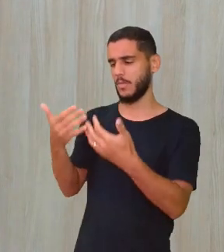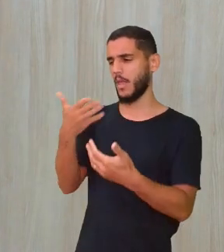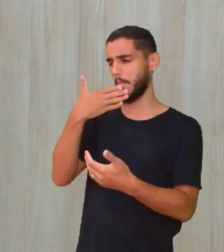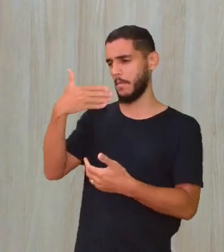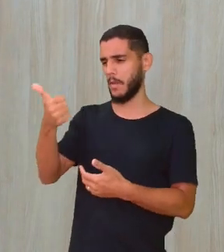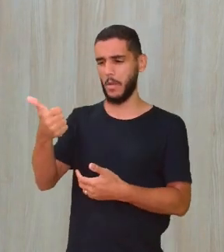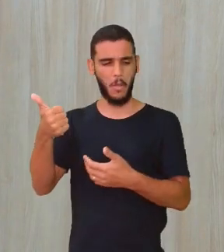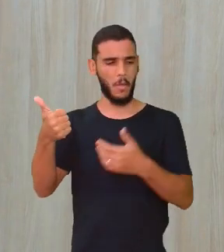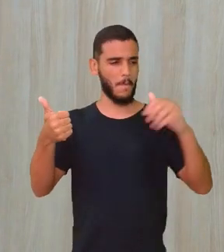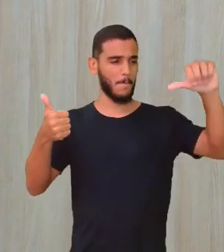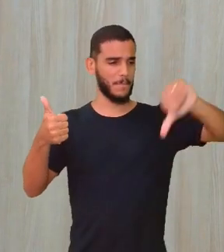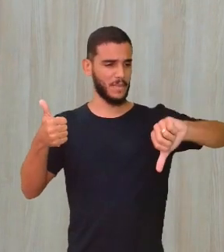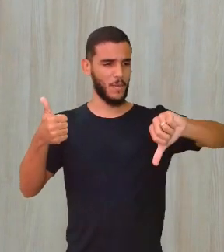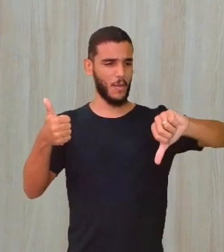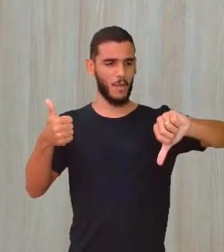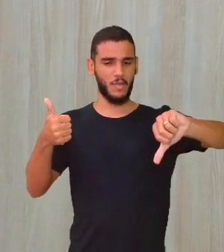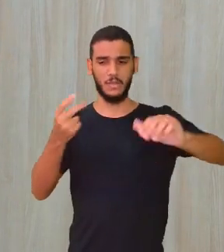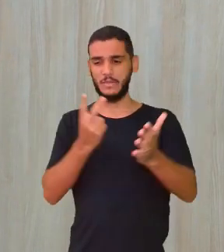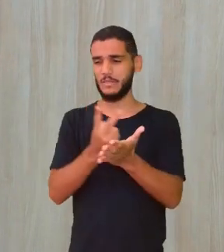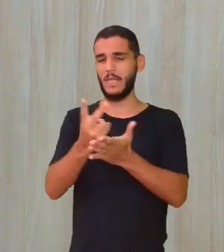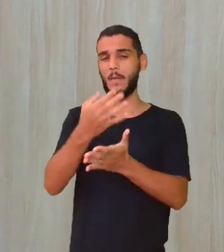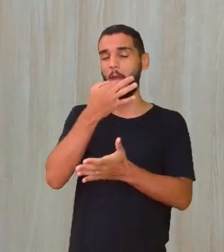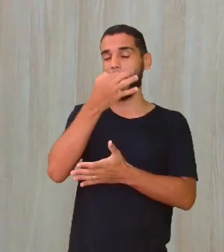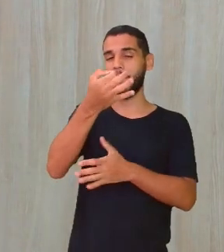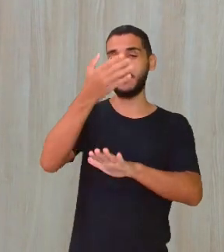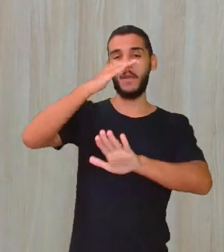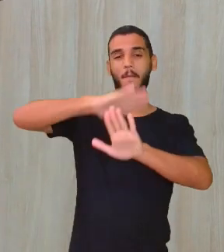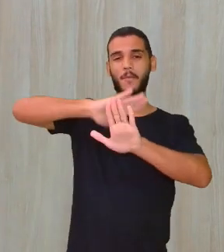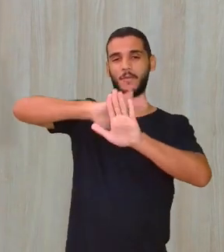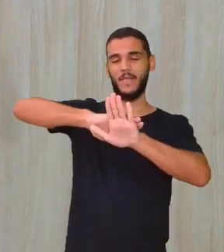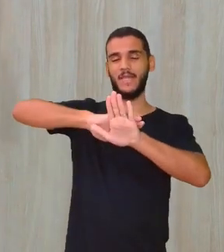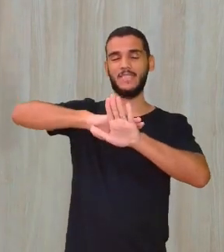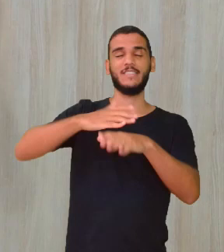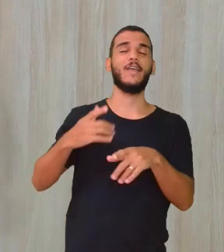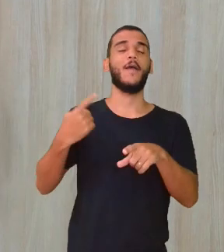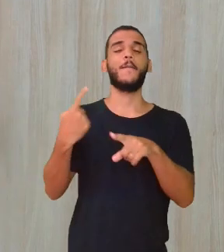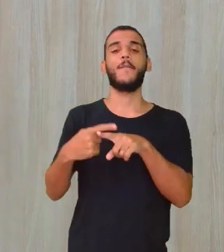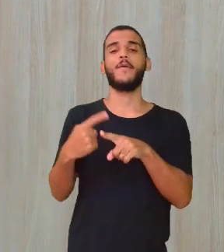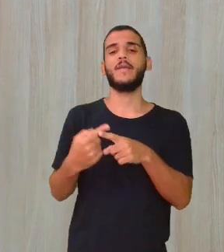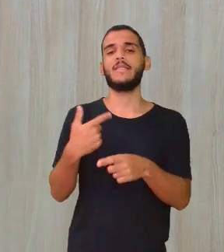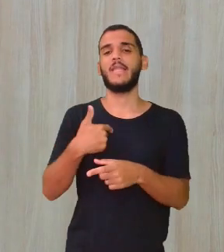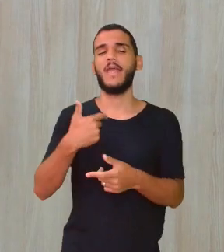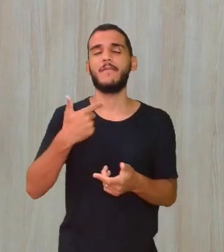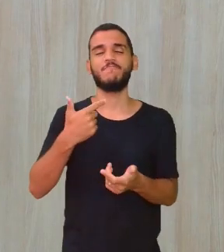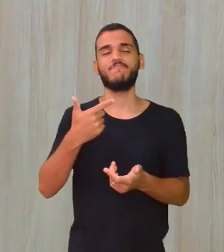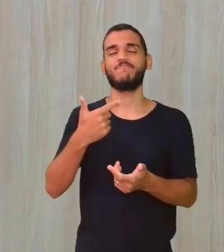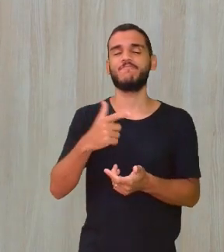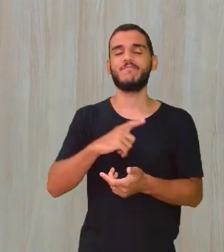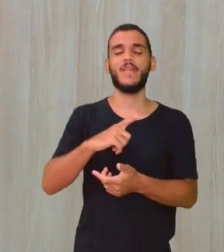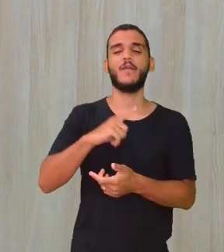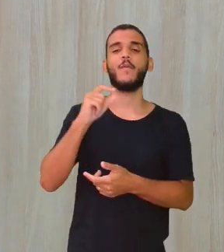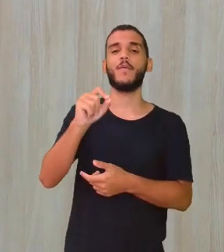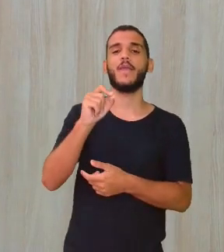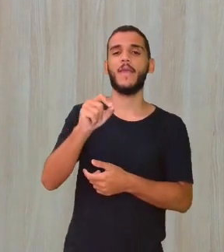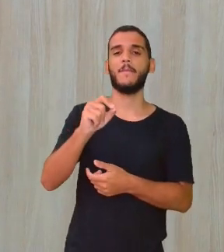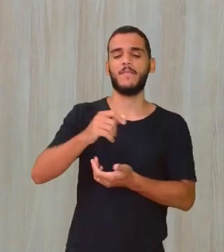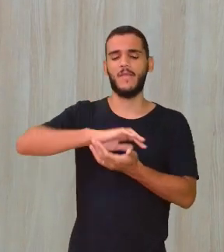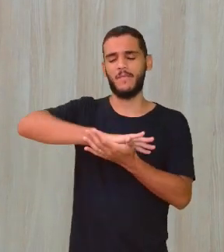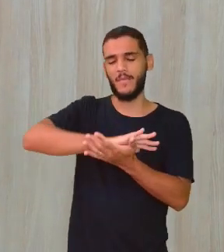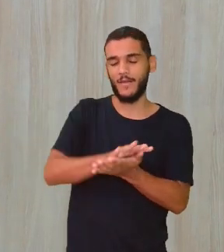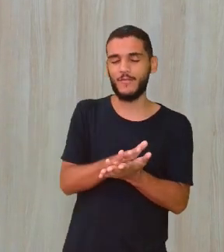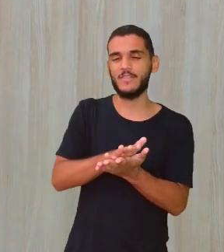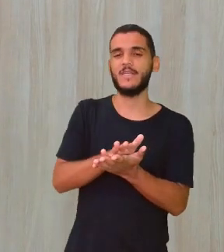relacionado, né? Você tem um preconceito com uma determinada vertente cultural, porque ela veio de um ambiente